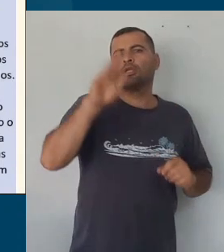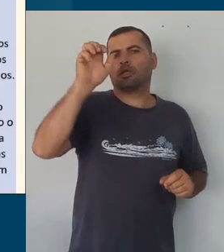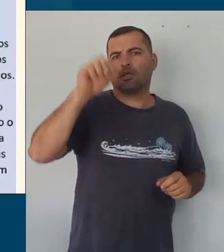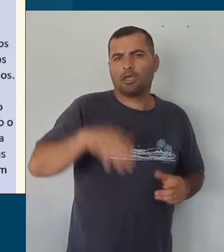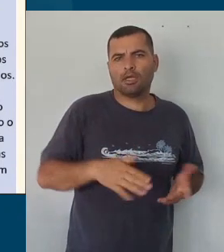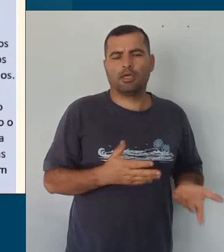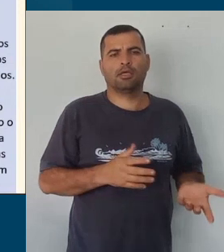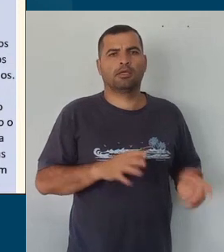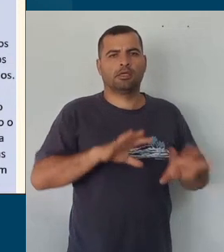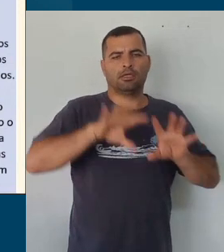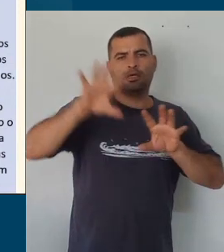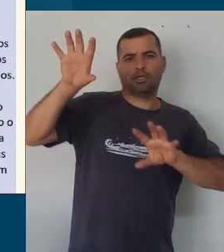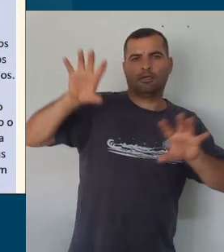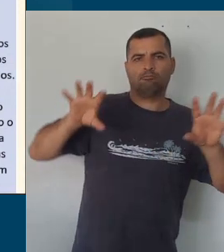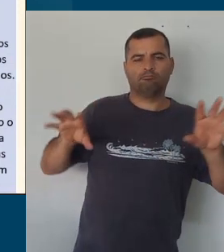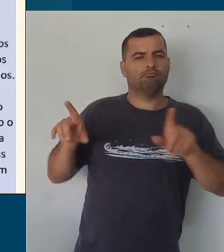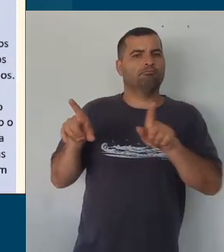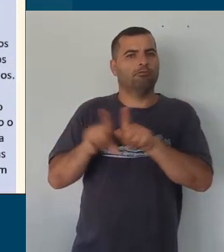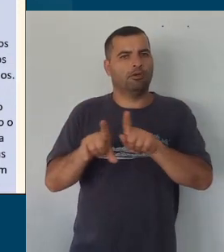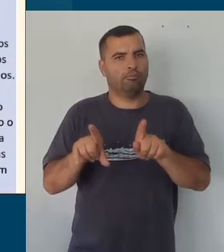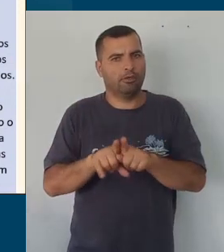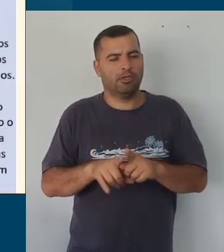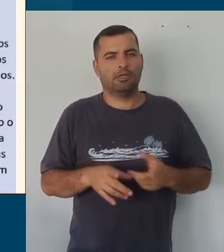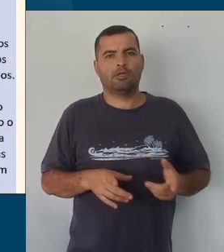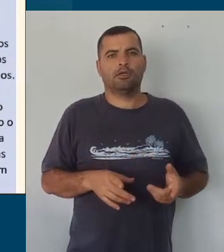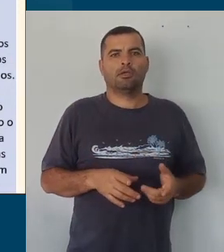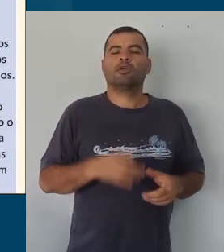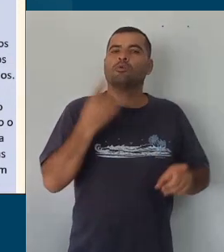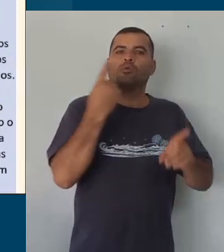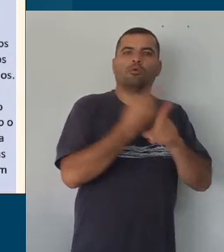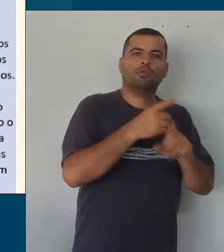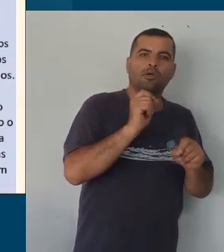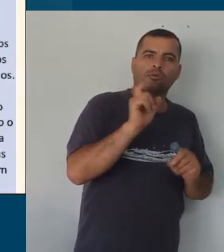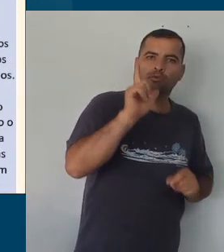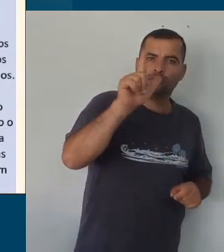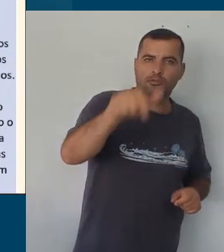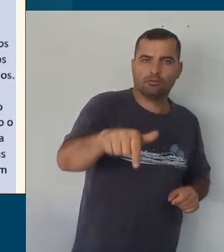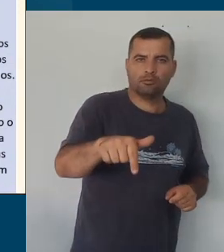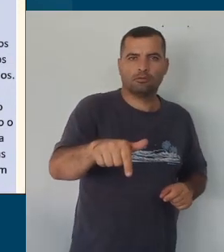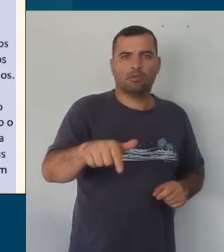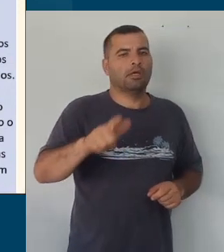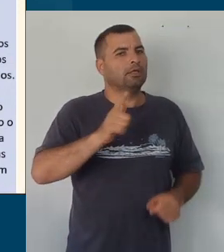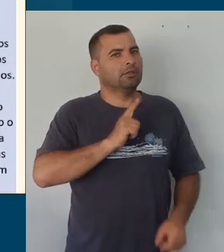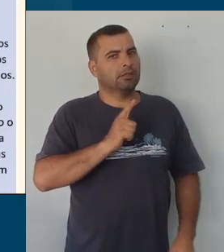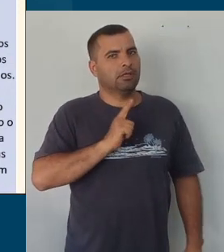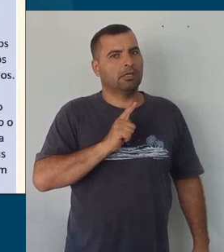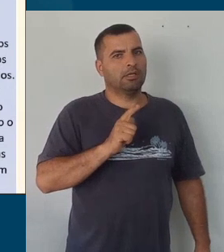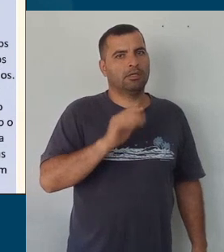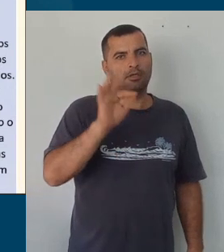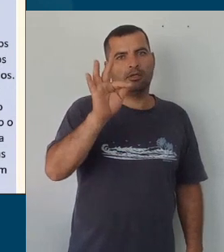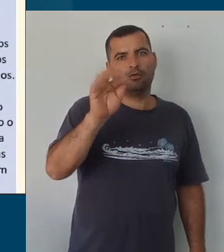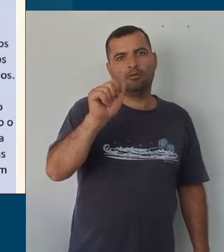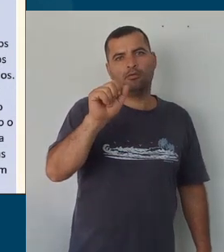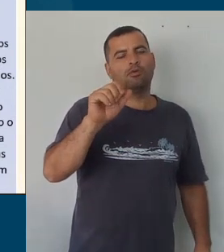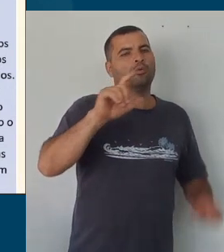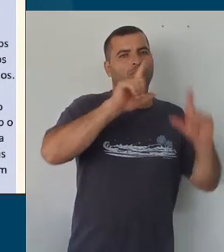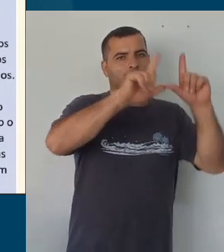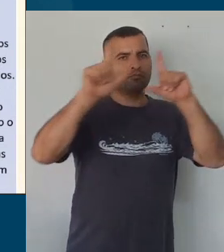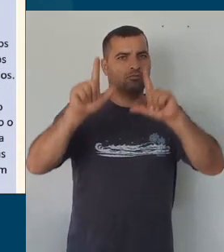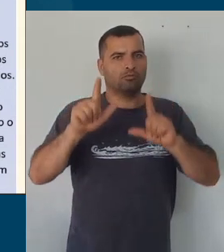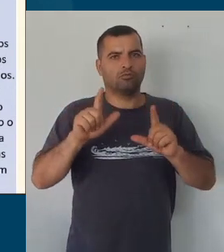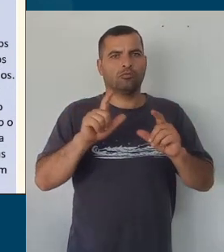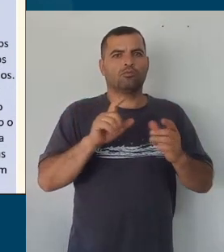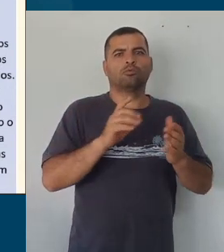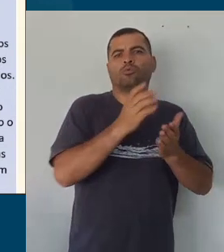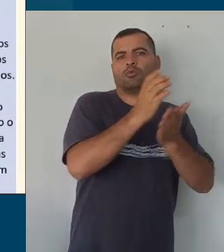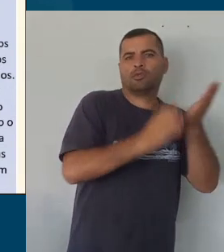atuação, e vão encontrar, em seguida, os quadros curriculares que apresentam todas as habilidades